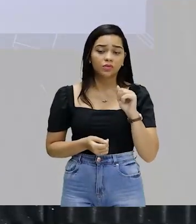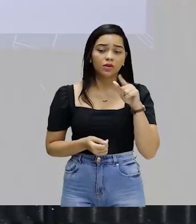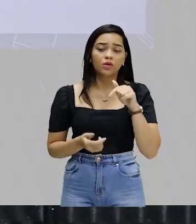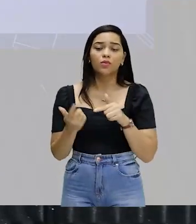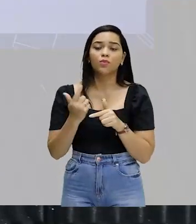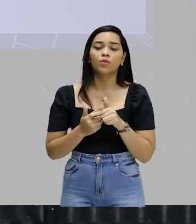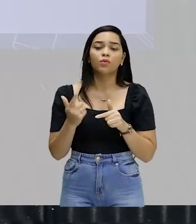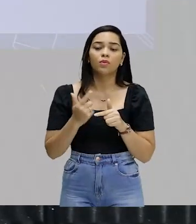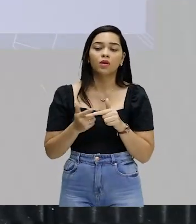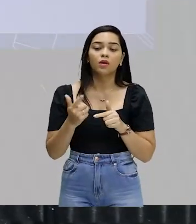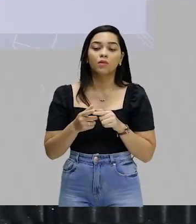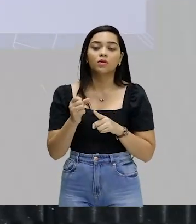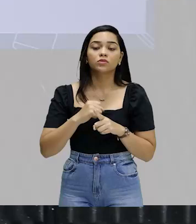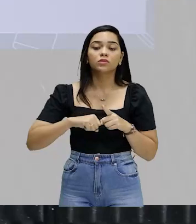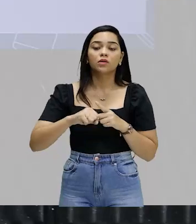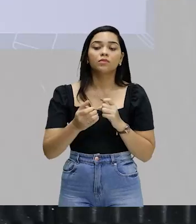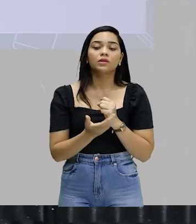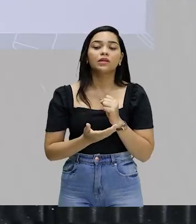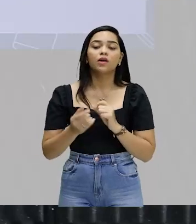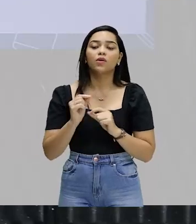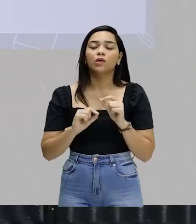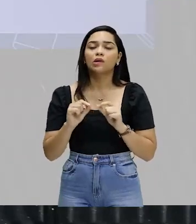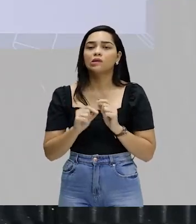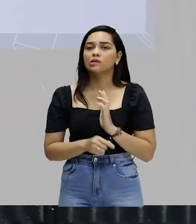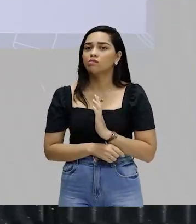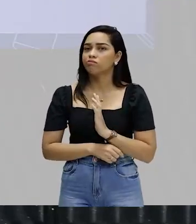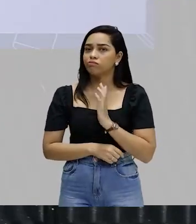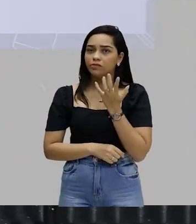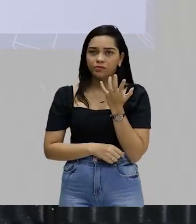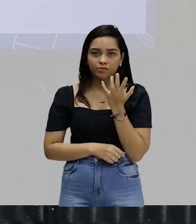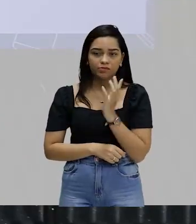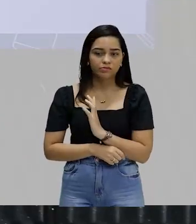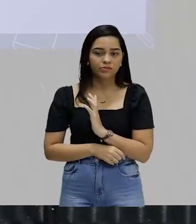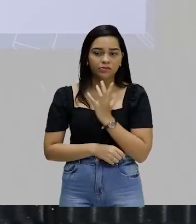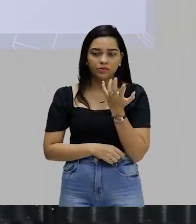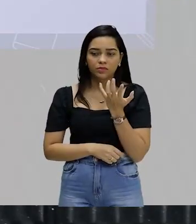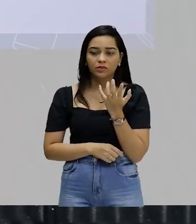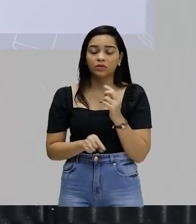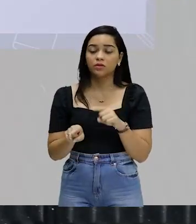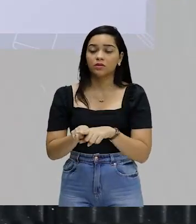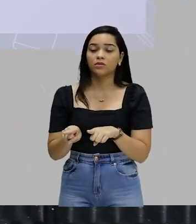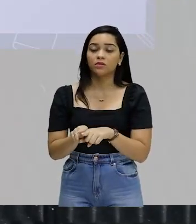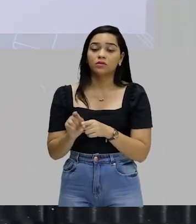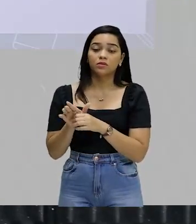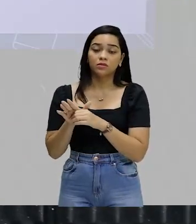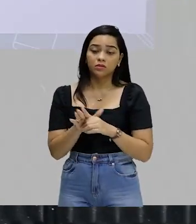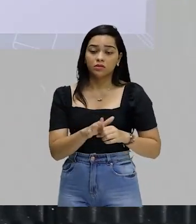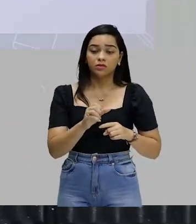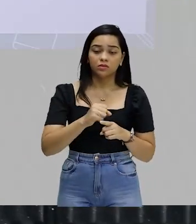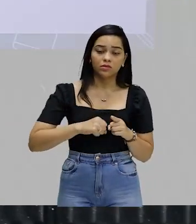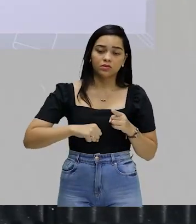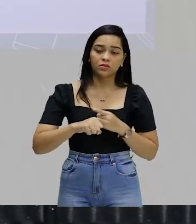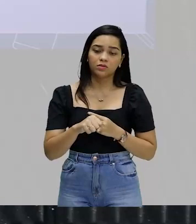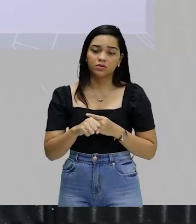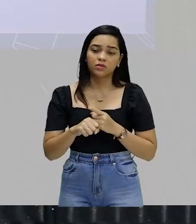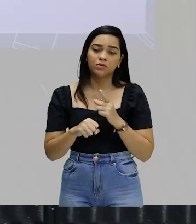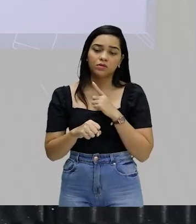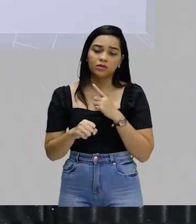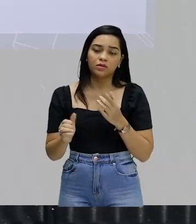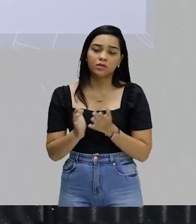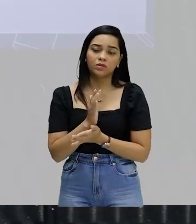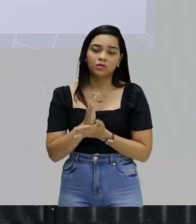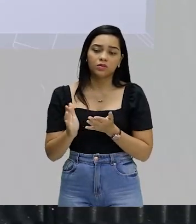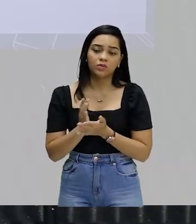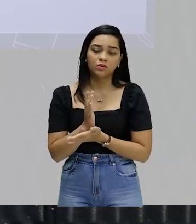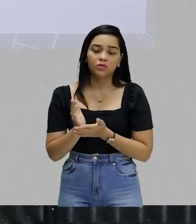um problema social baseado na intolerância e também na discriminação social